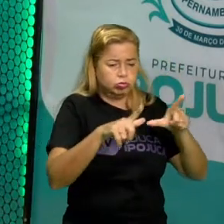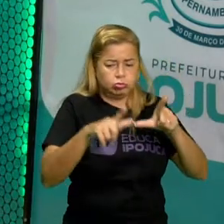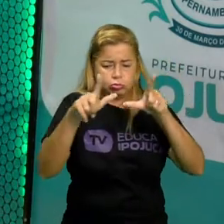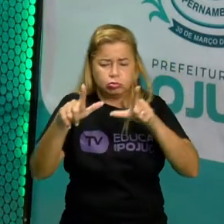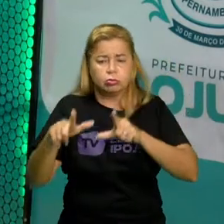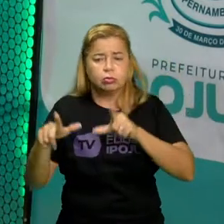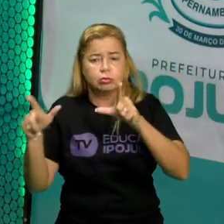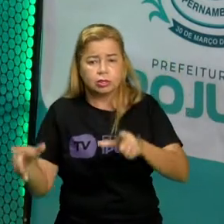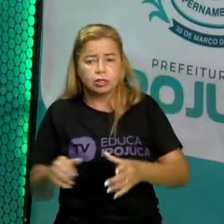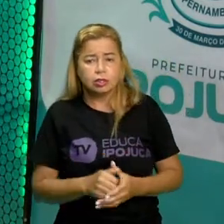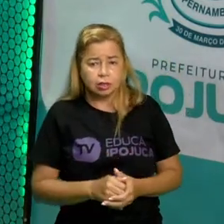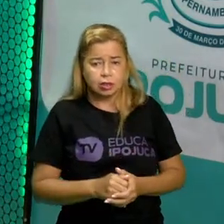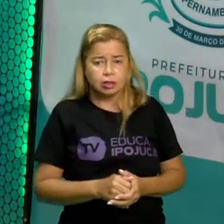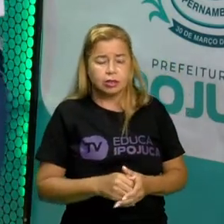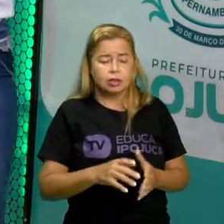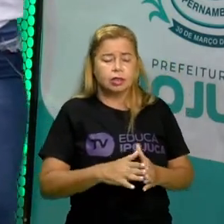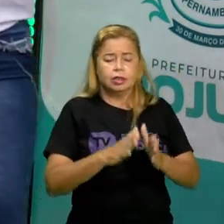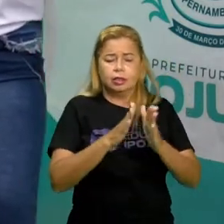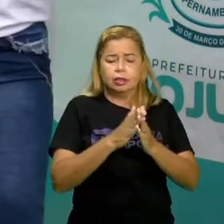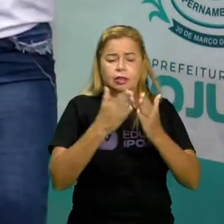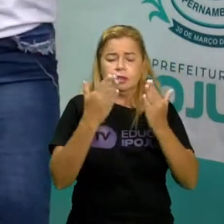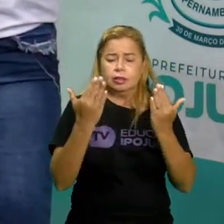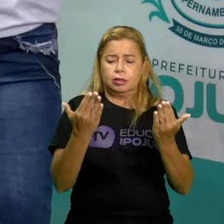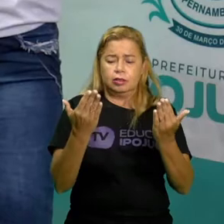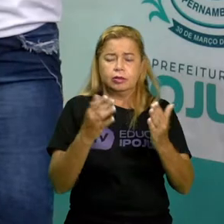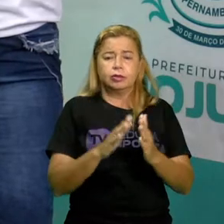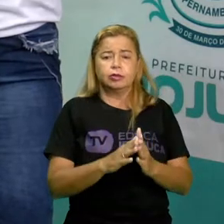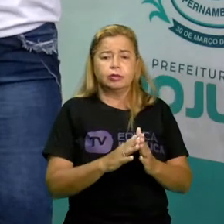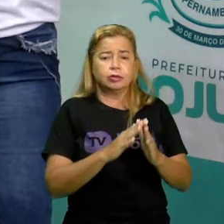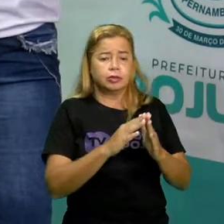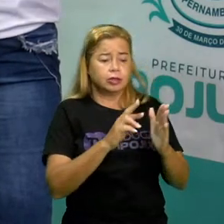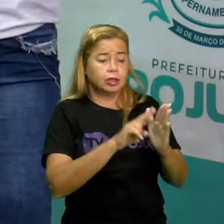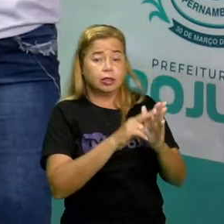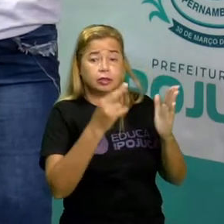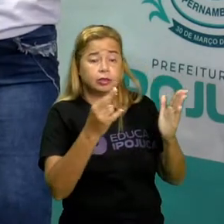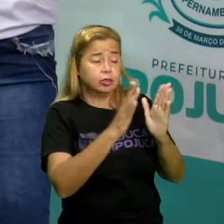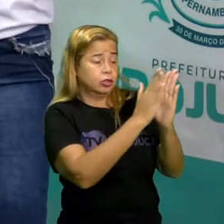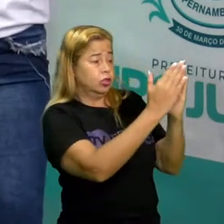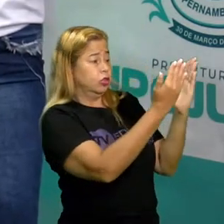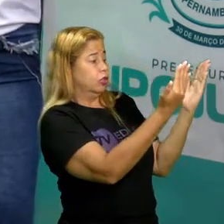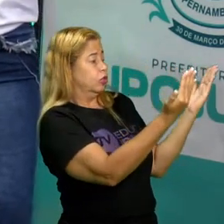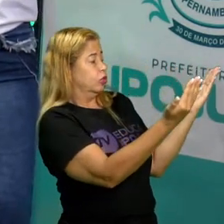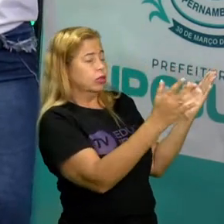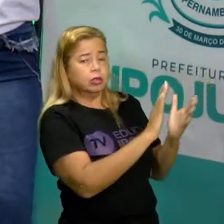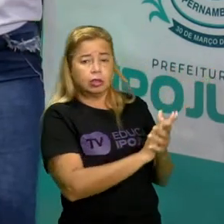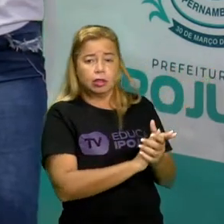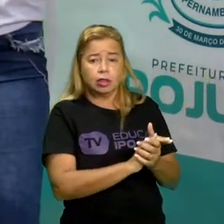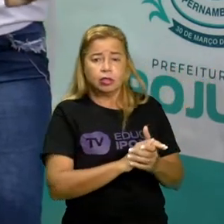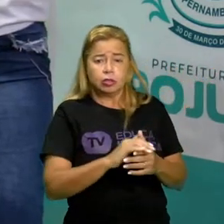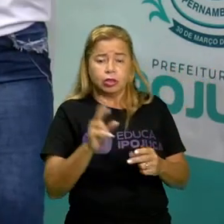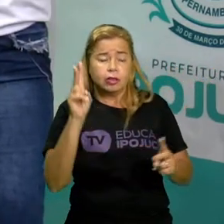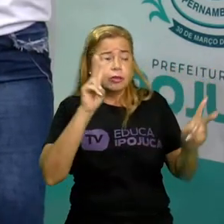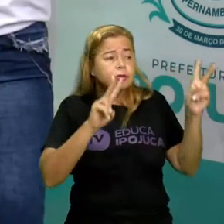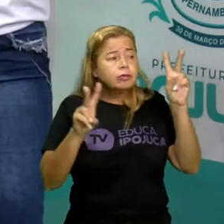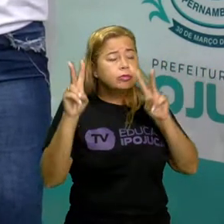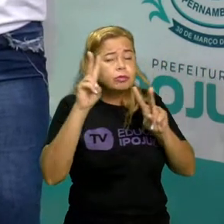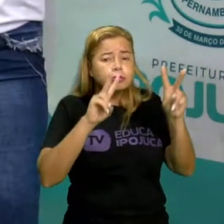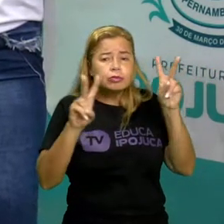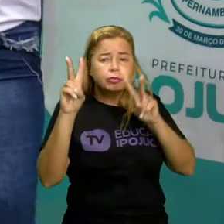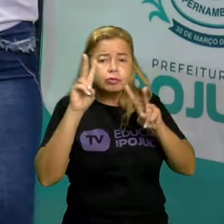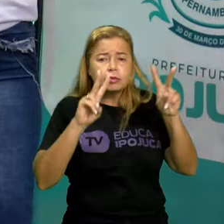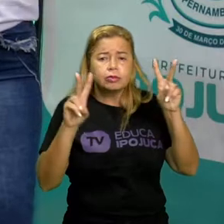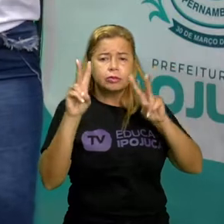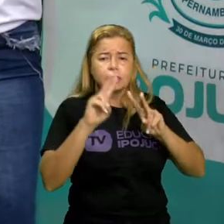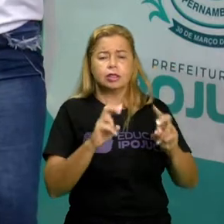jornais basta a gente parar e prestarmos bastante atenção que nós vamos perceber a